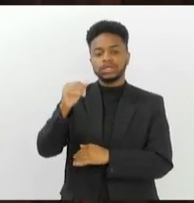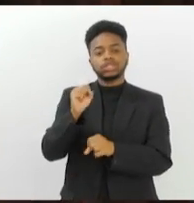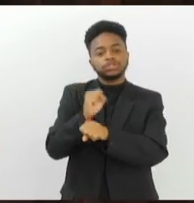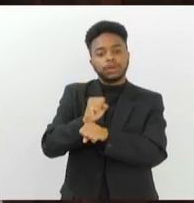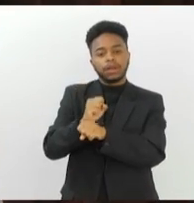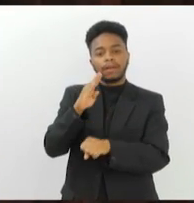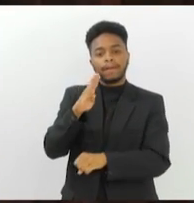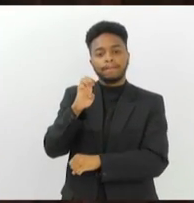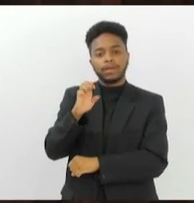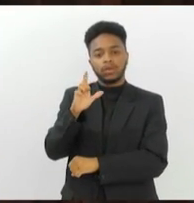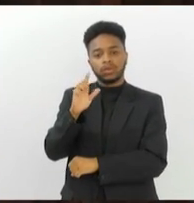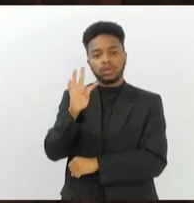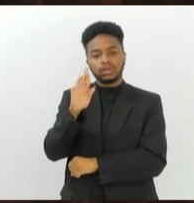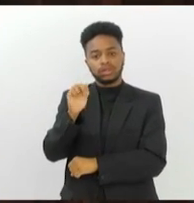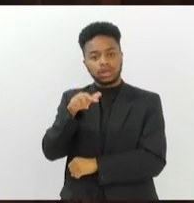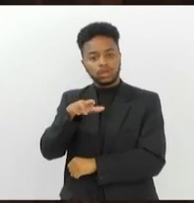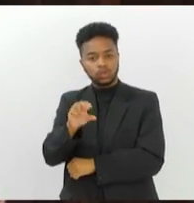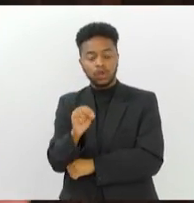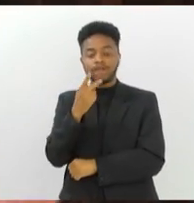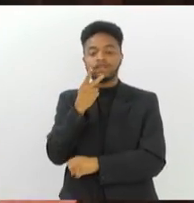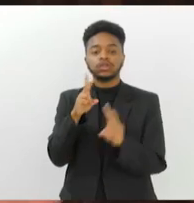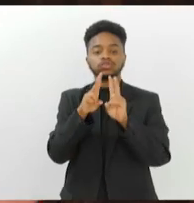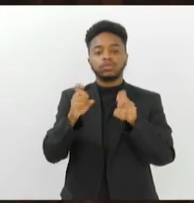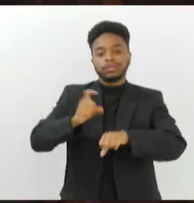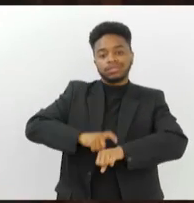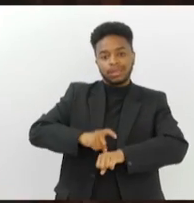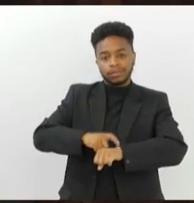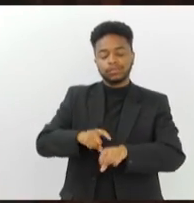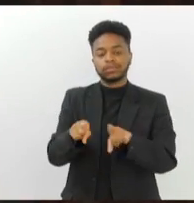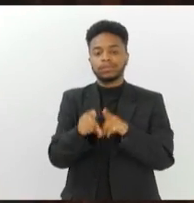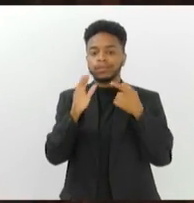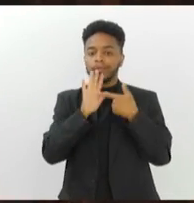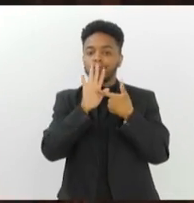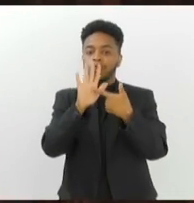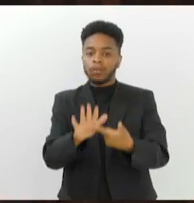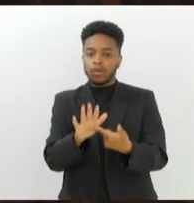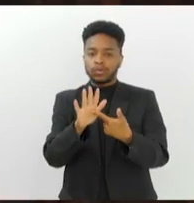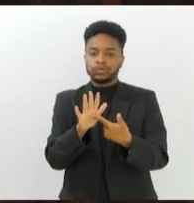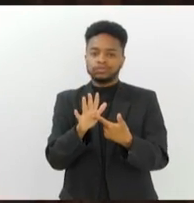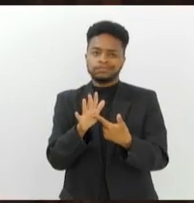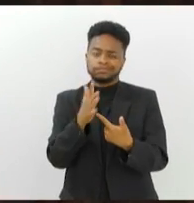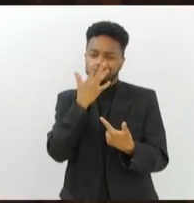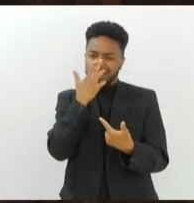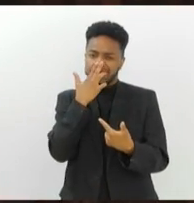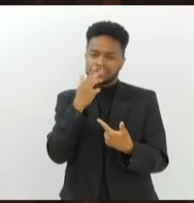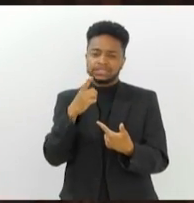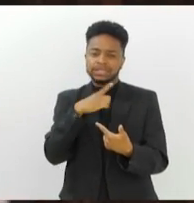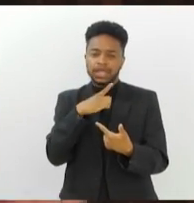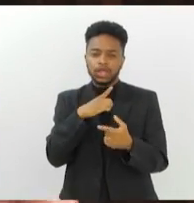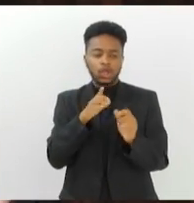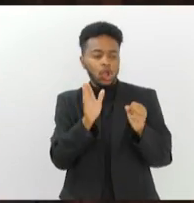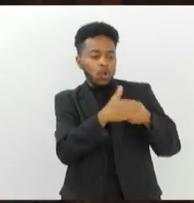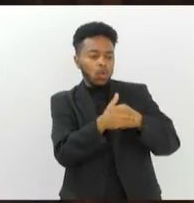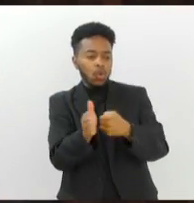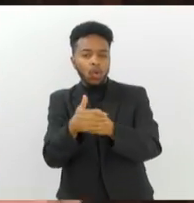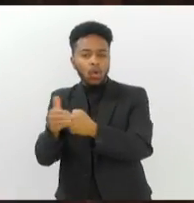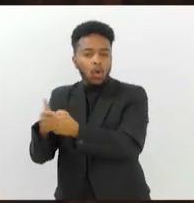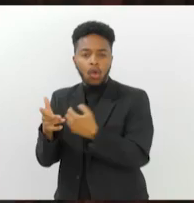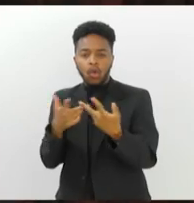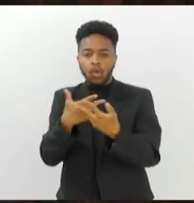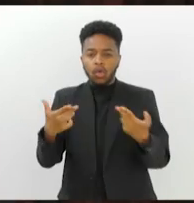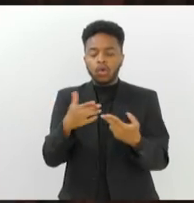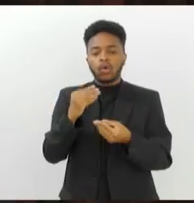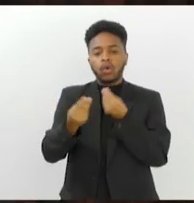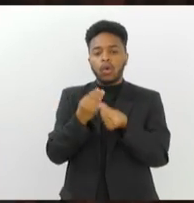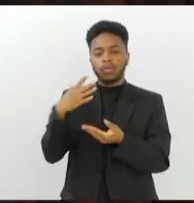é um espetáculo que fala do tempo. Ou seja, mostra quase como se tivesse easter eggs durante o espetáculo inteiro de toda